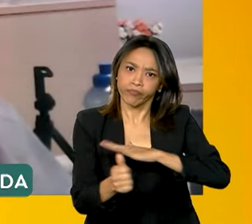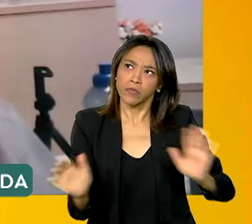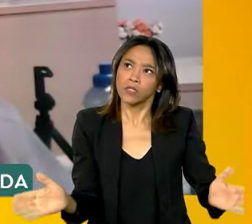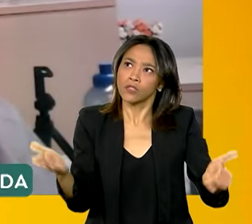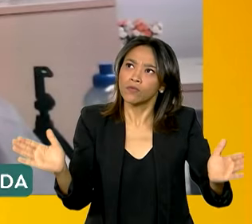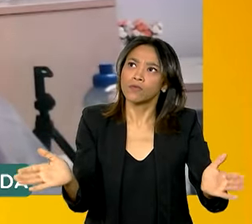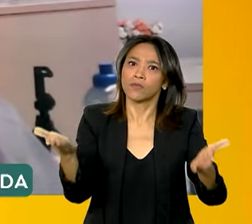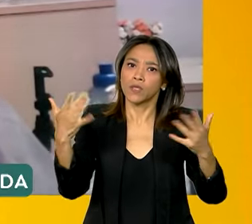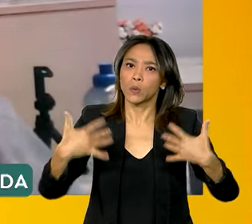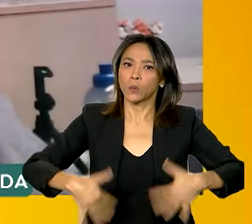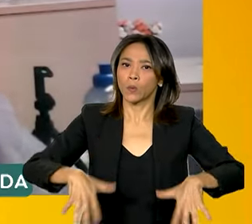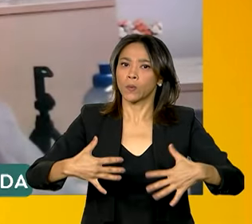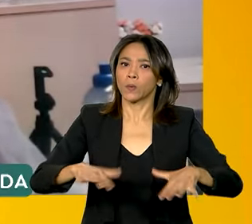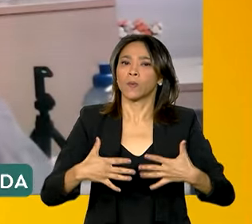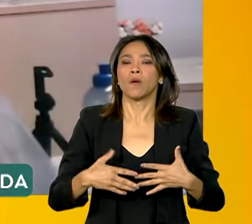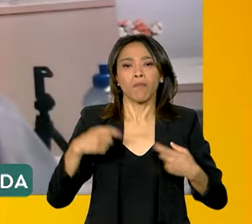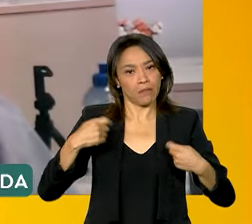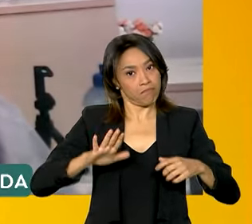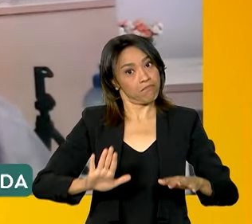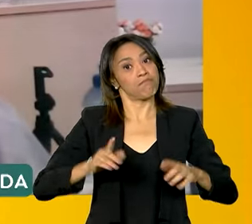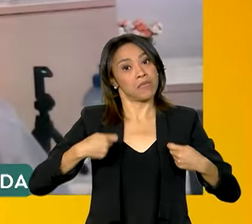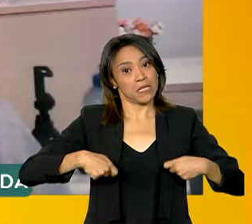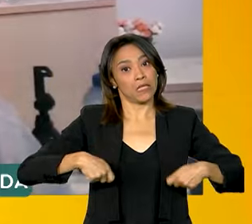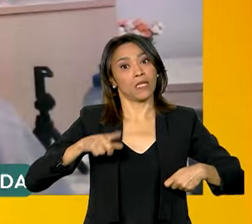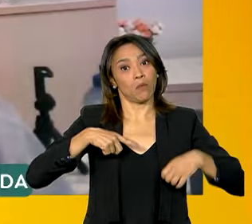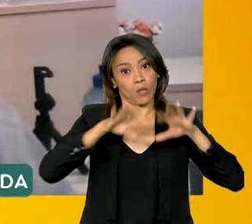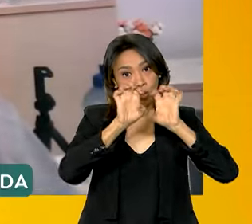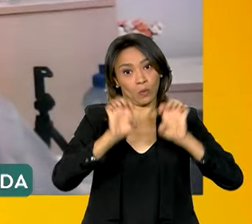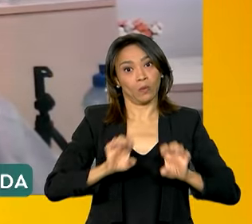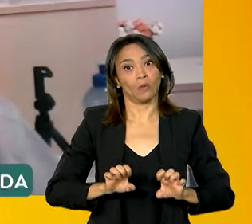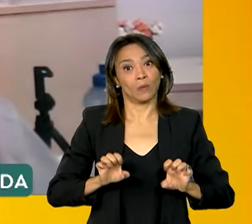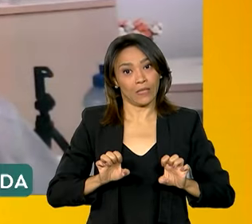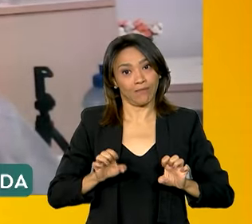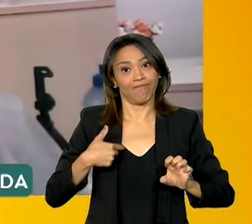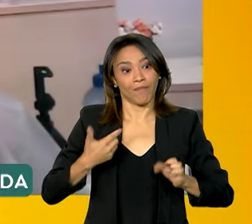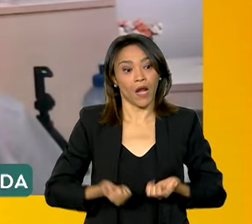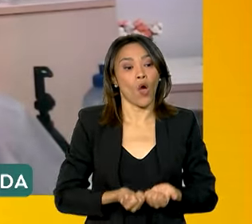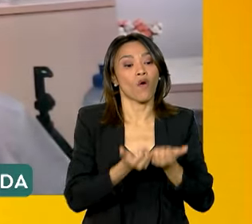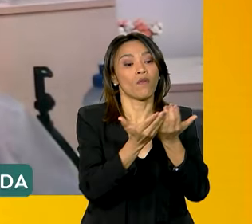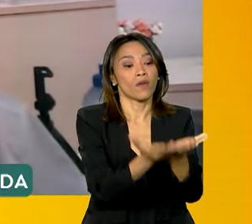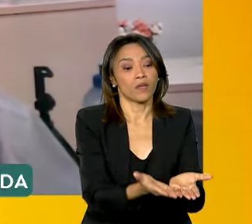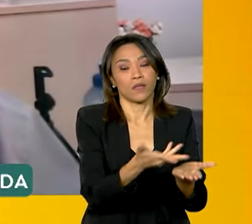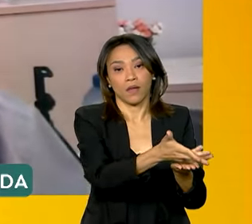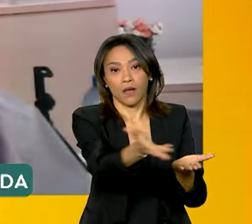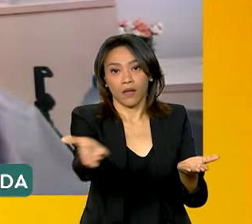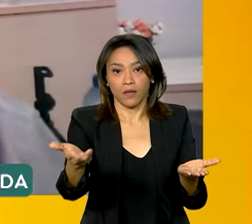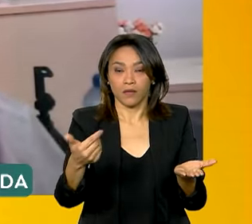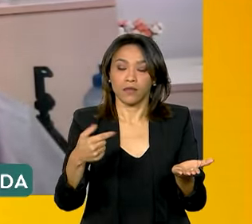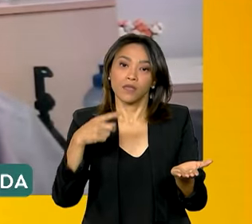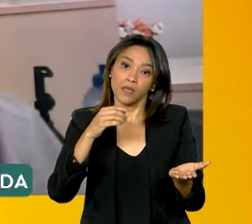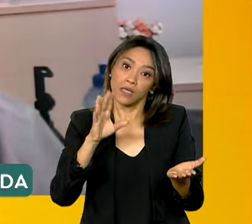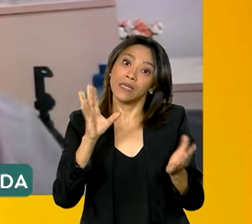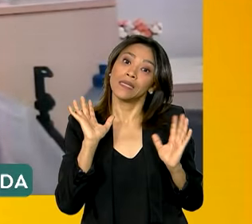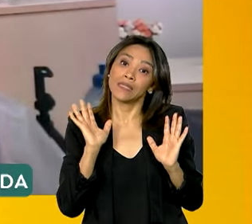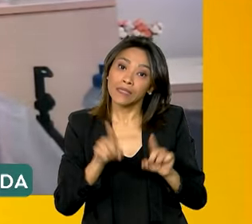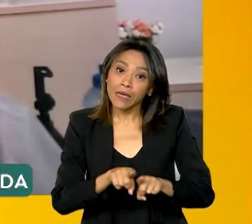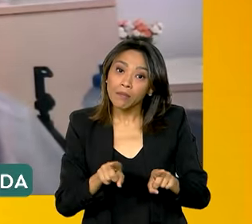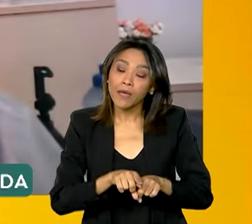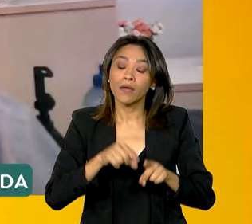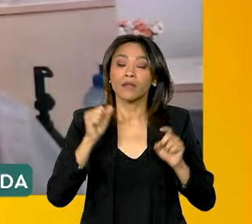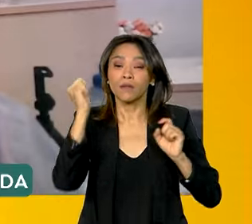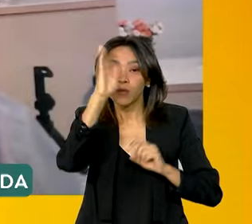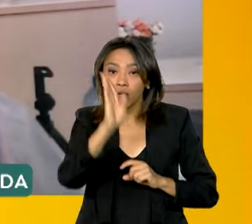ter toda uma estrutura para atender essa demanda, e também tem um detalhe, o Brasil teve um crescimento